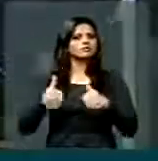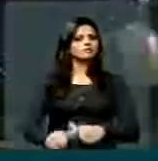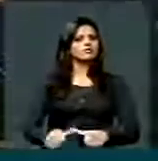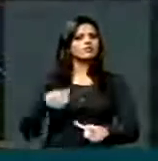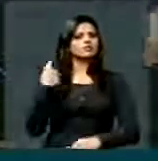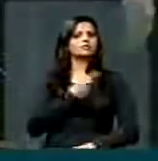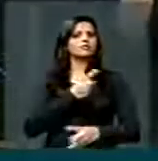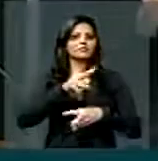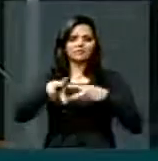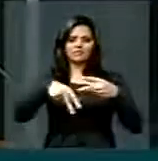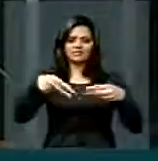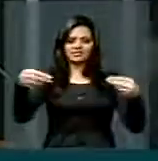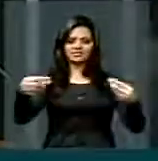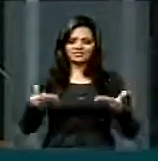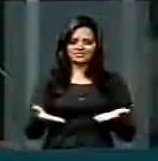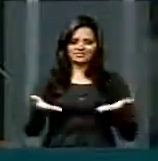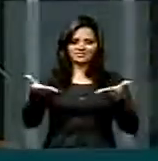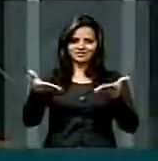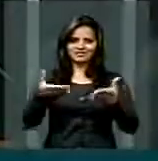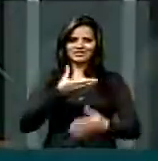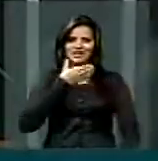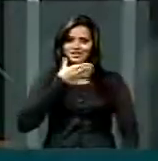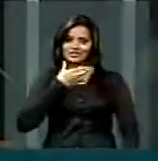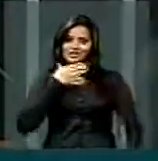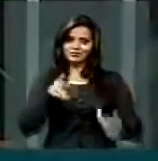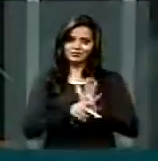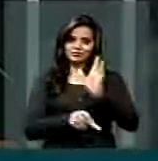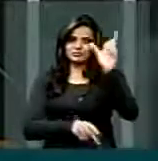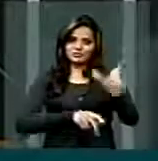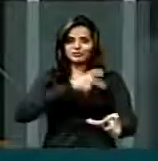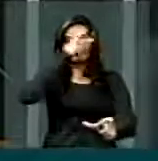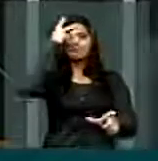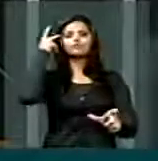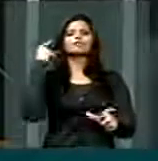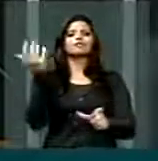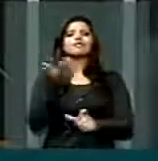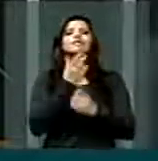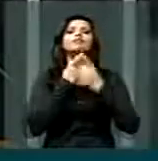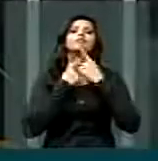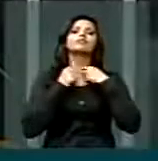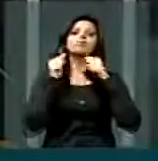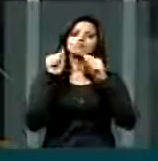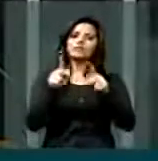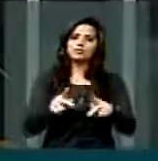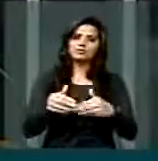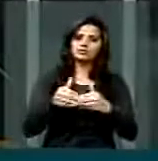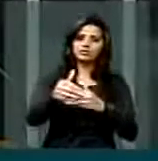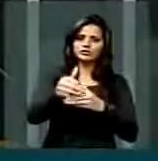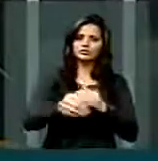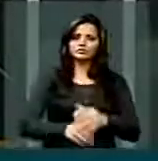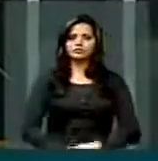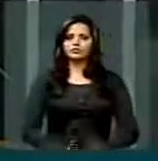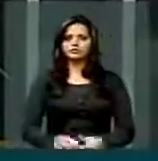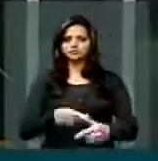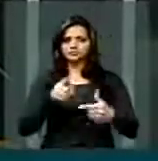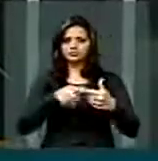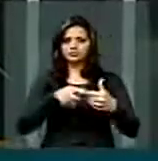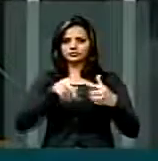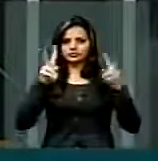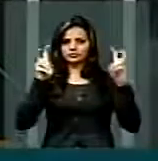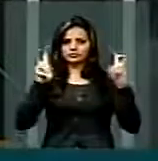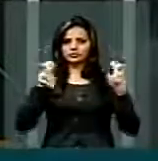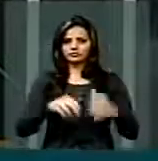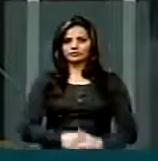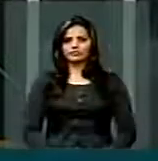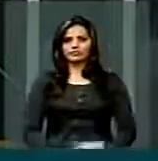presente de Natal para as pessoas que pensam se aposentar nos próximos anos. E a outra questão é